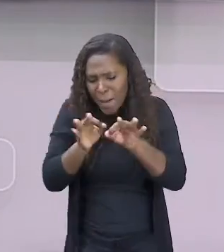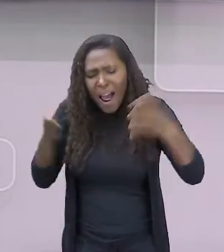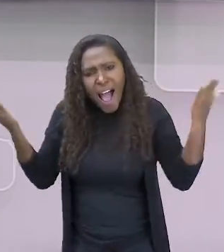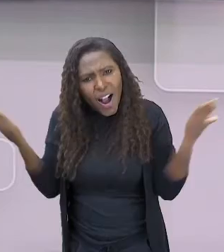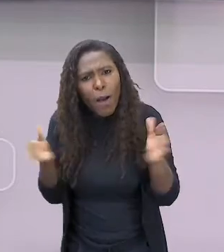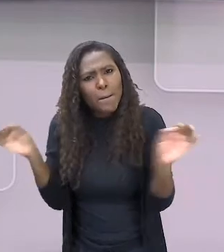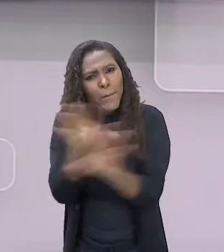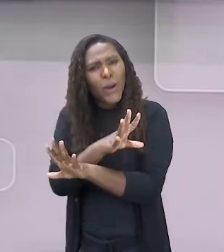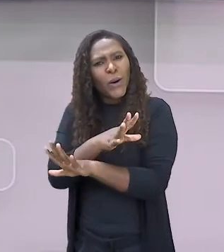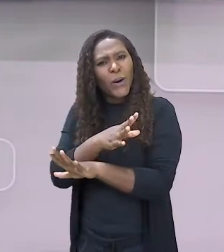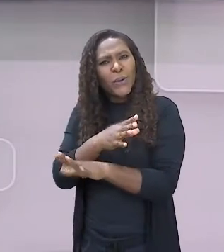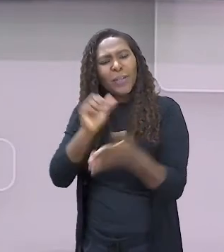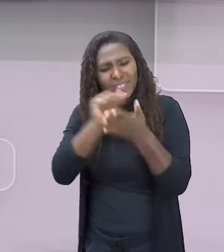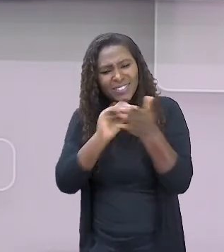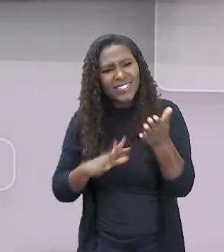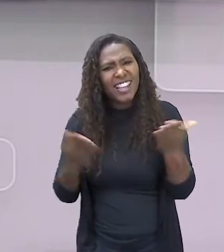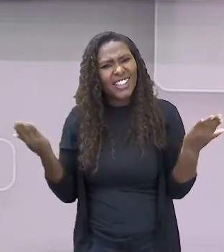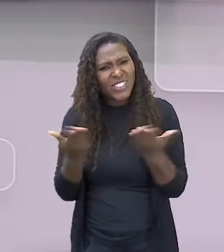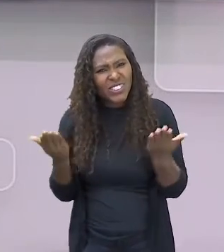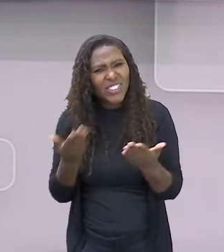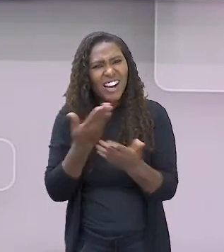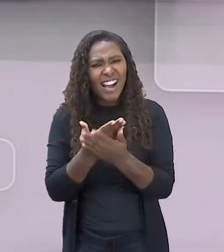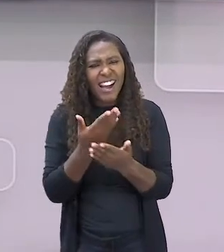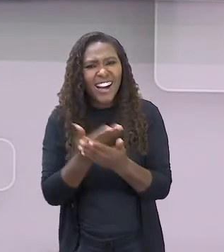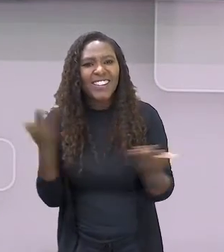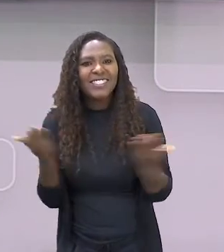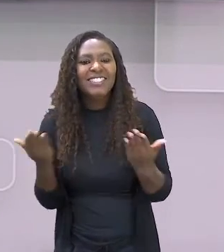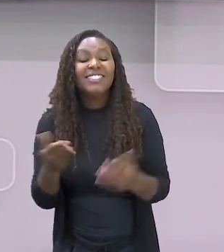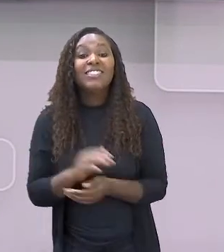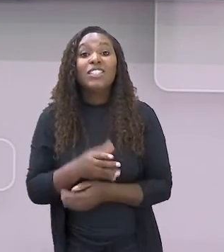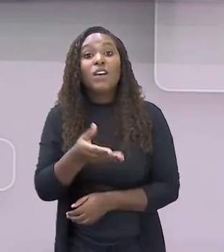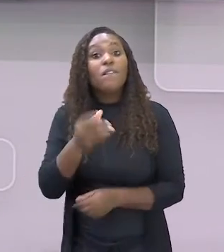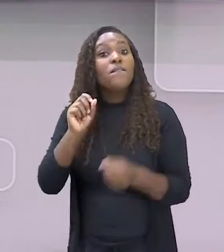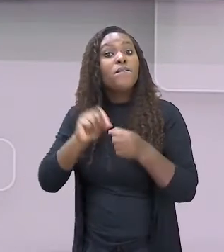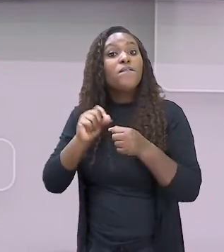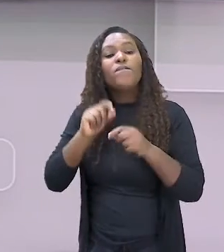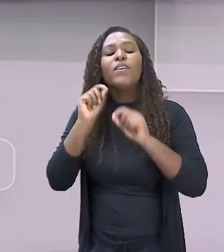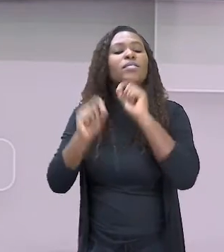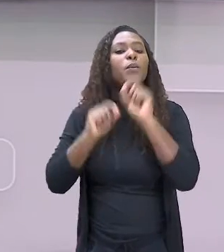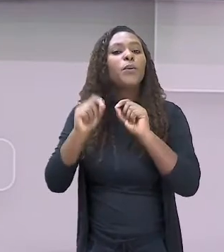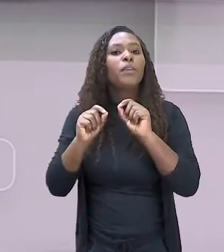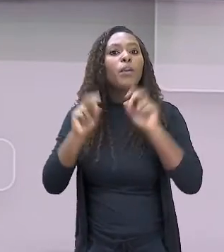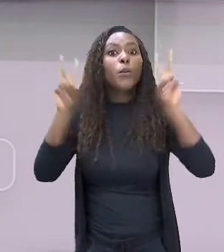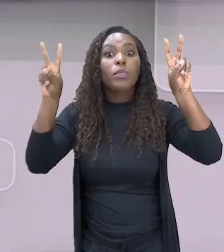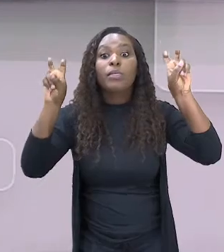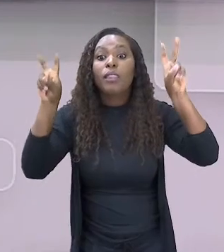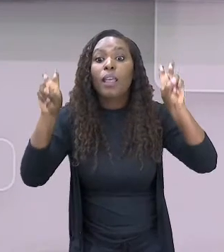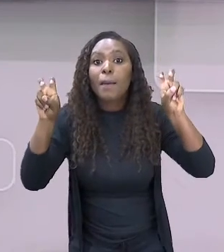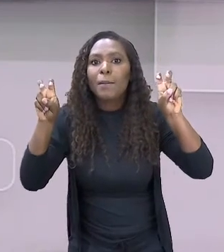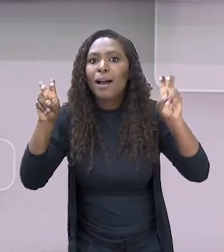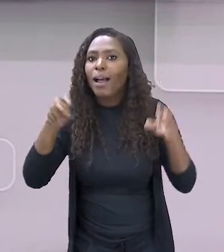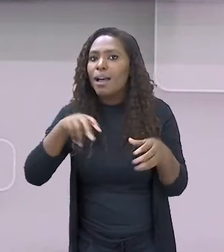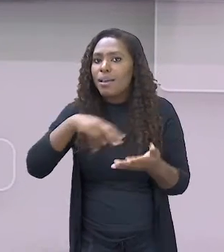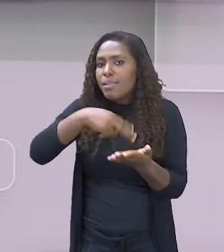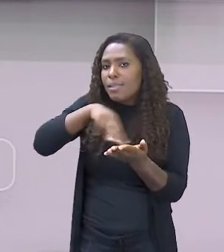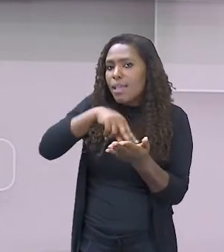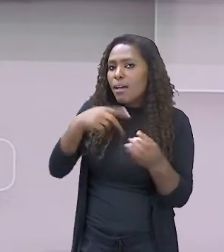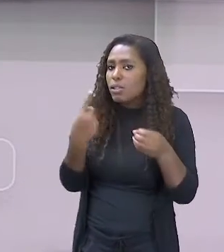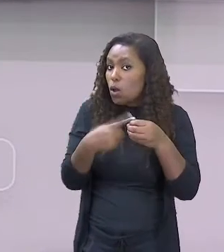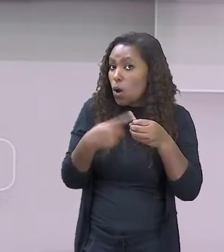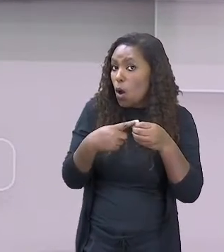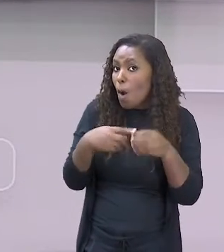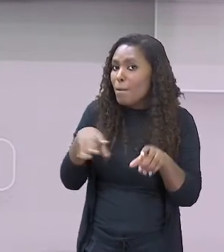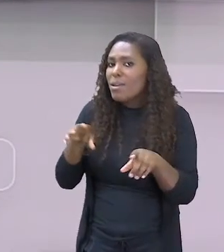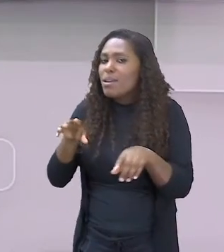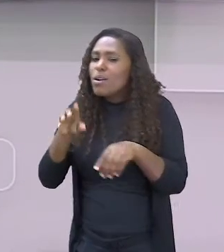para a nossa atividade de hoje, para a nossa aula de hoje, onde vamos falar sobre danças urbanas, vamos falar sobre o hip